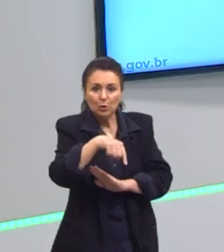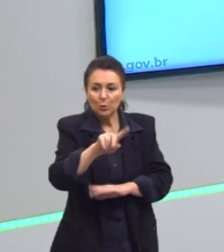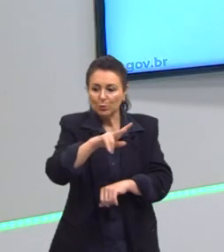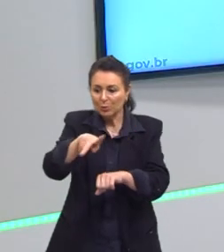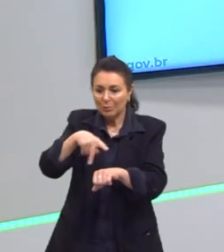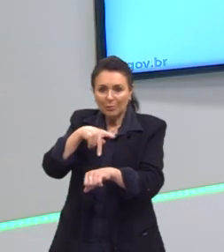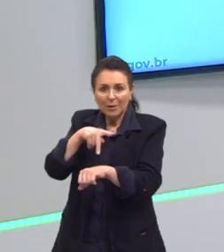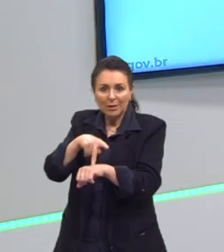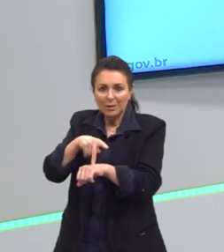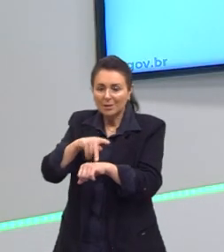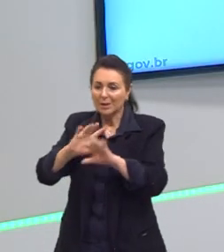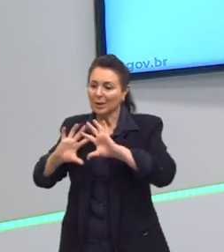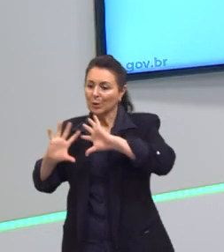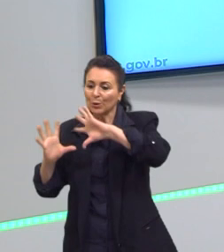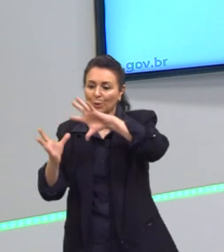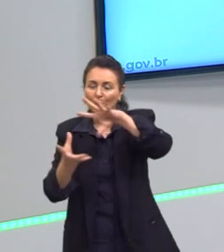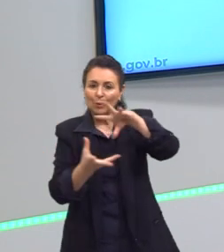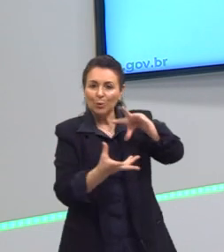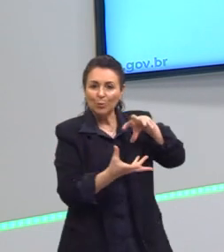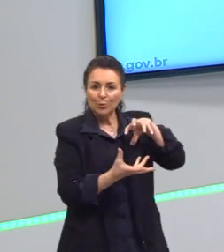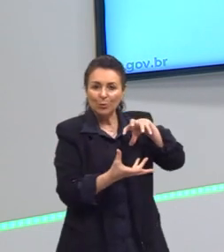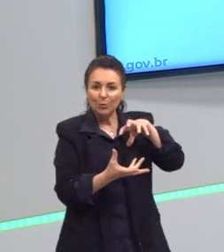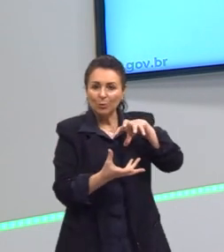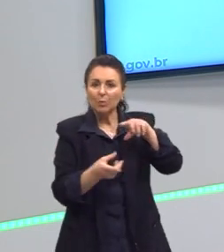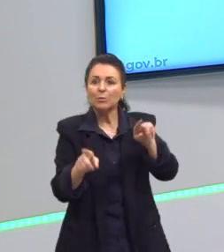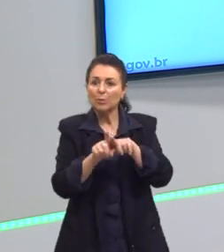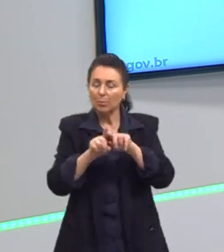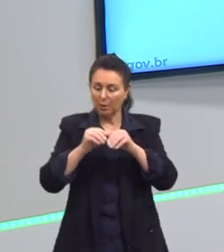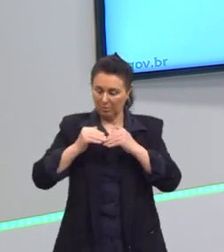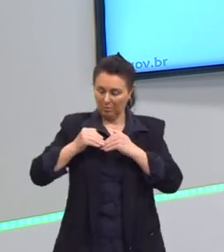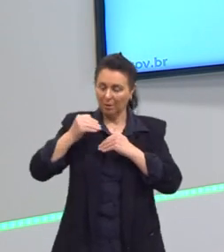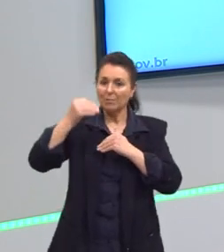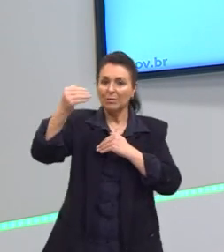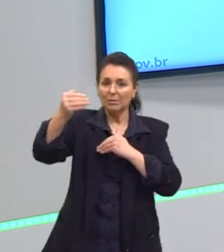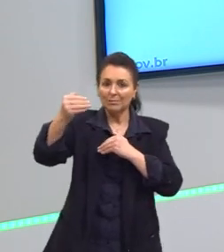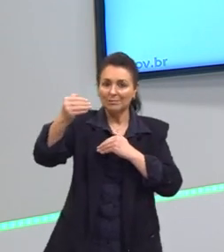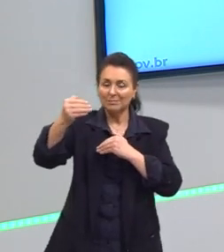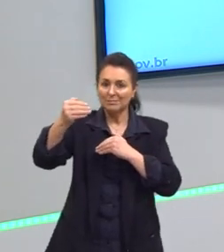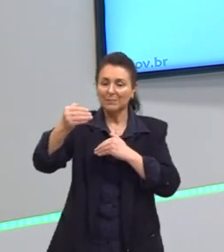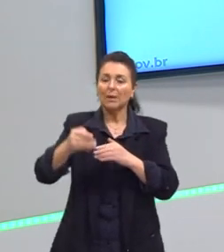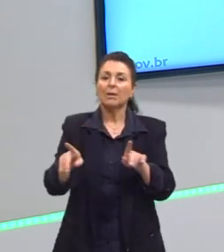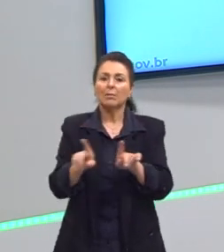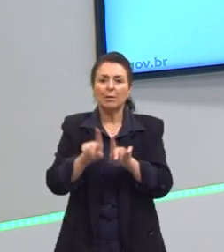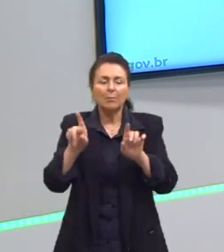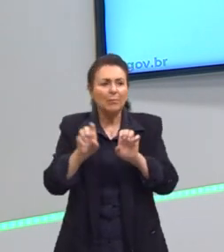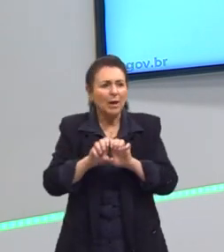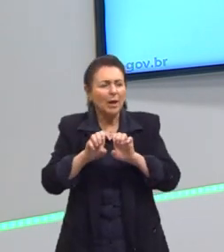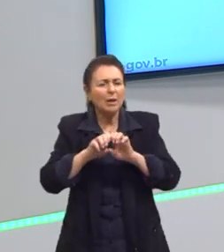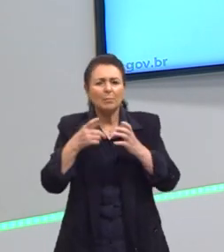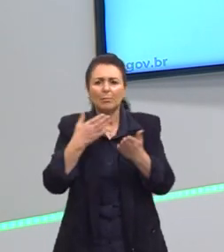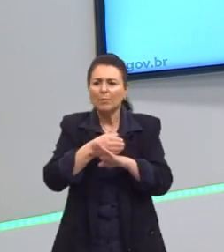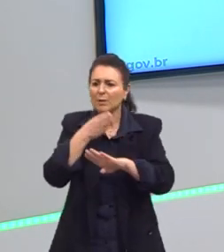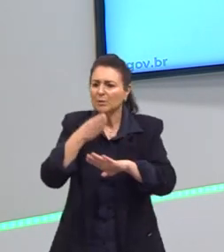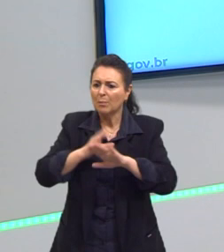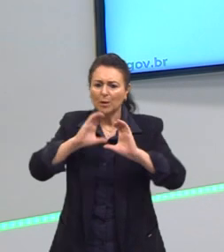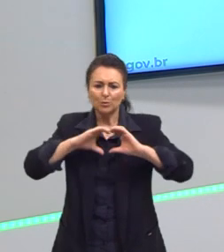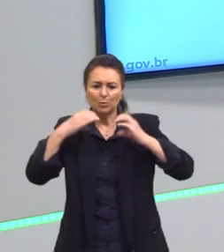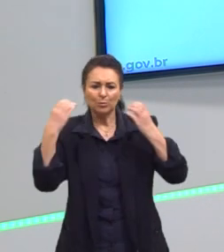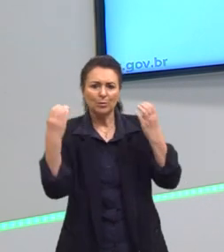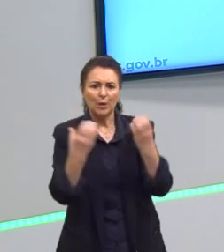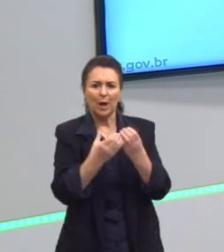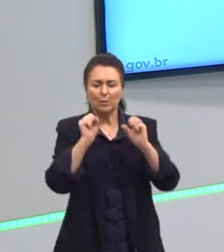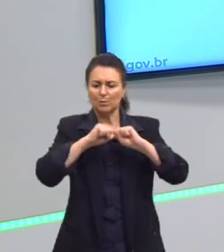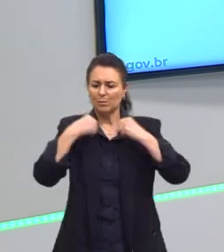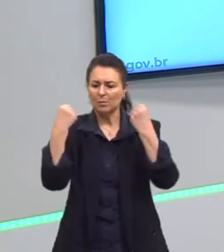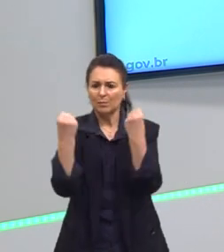partes do mundo. Isso também avançou. nós podemos participar de eventos em outros lugares do mundo. Há pouco